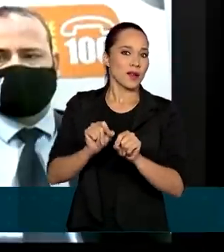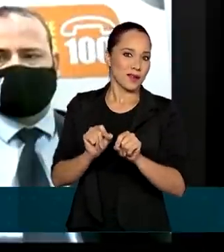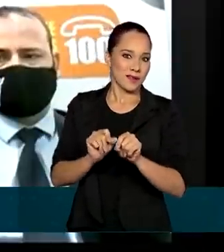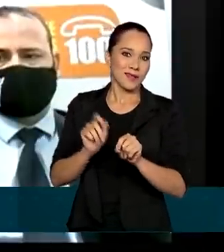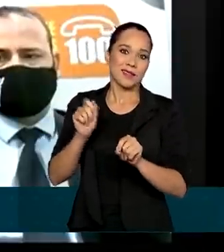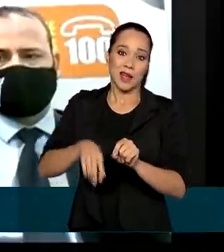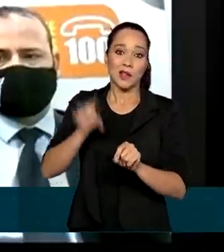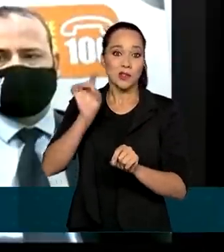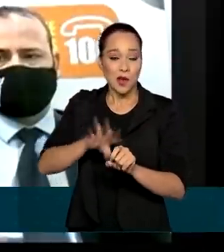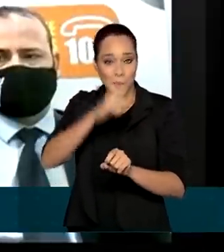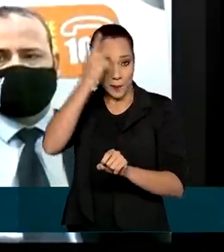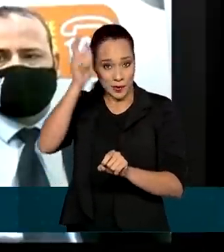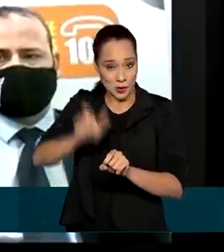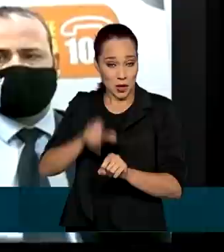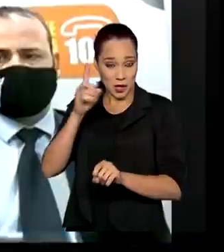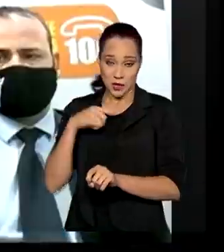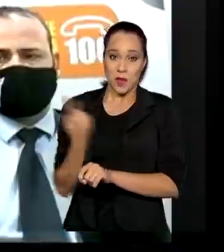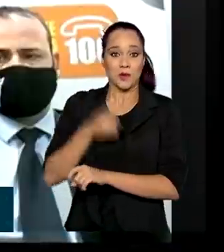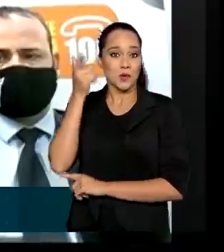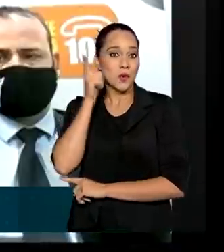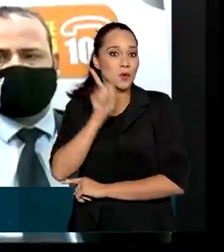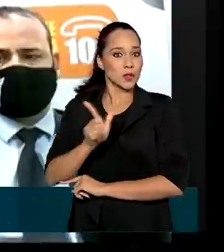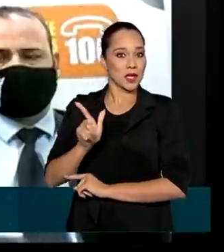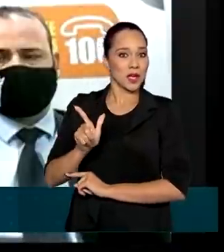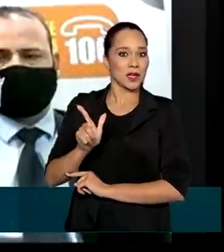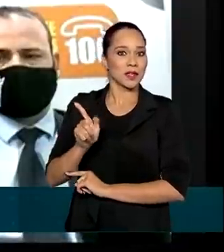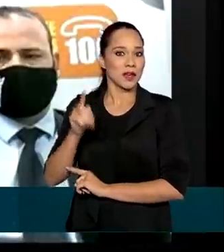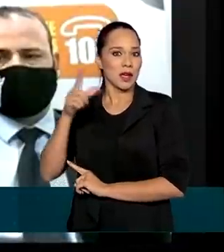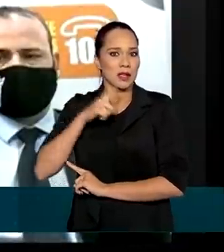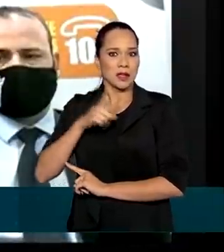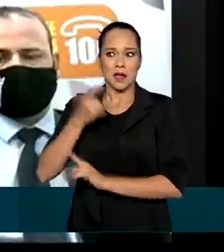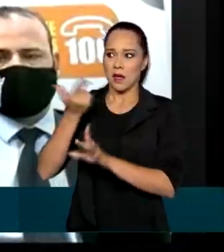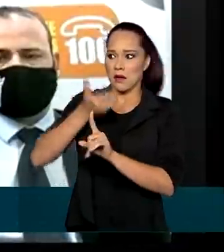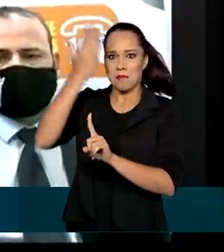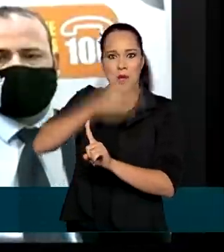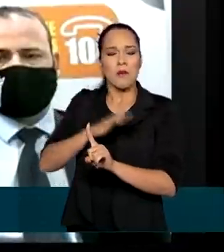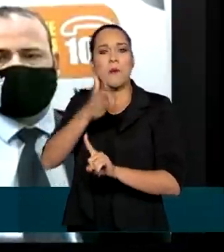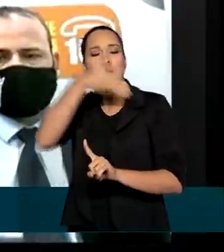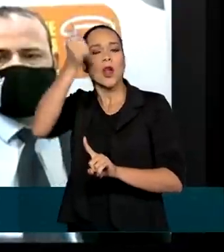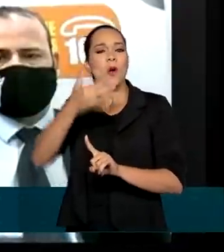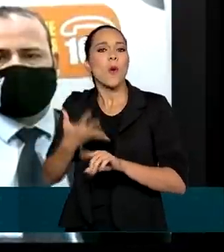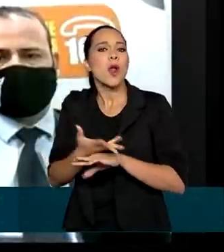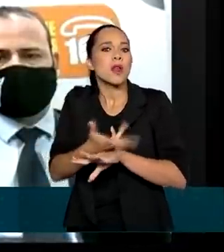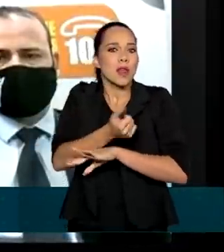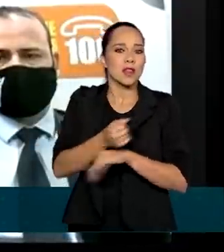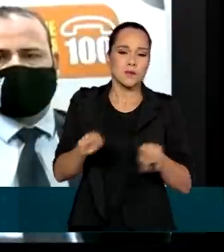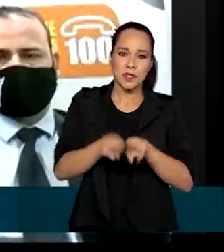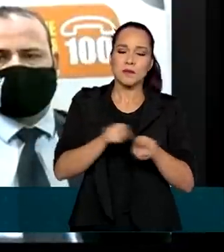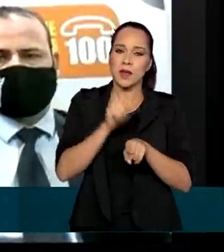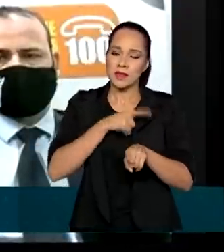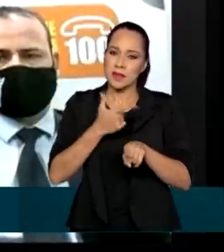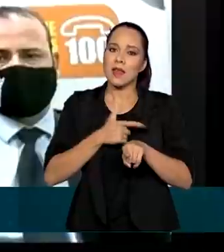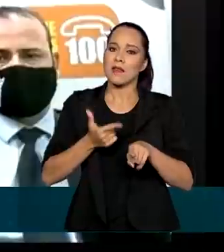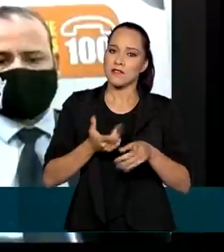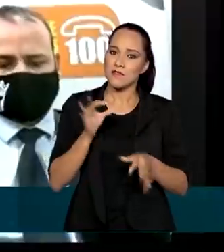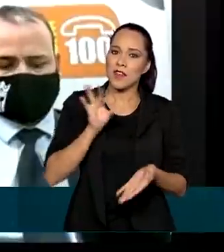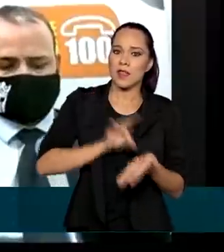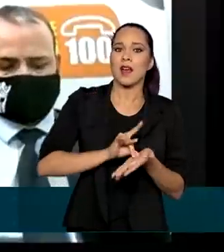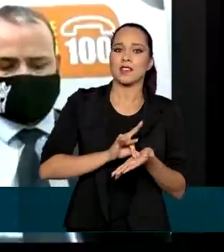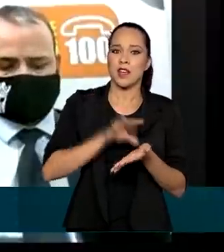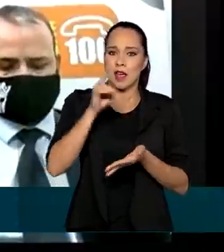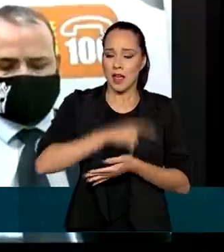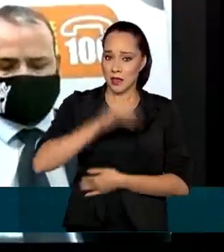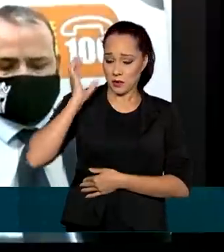só que a gente consiga coletar provas de melhor qualidade, mas uma integração real entre